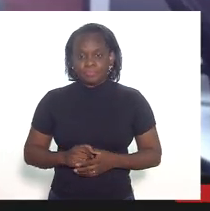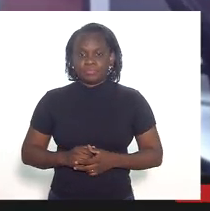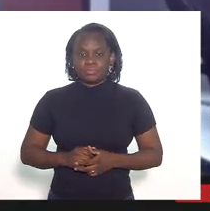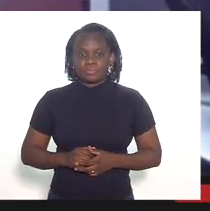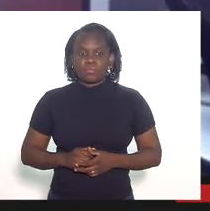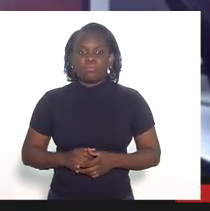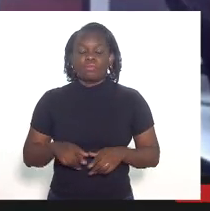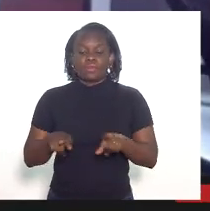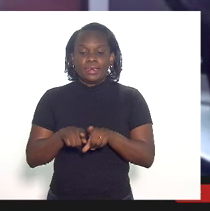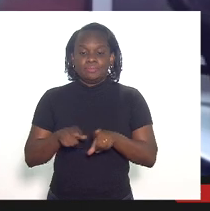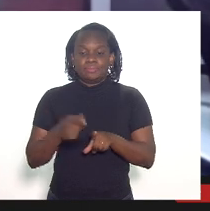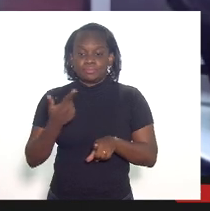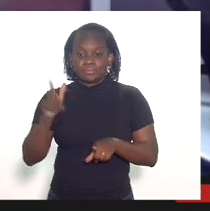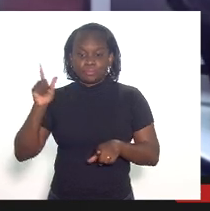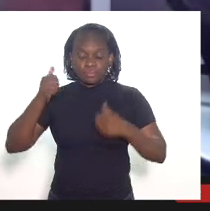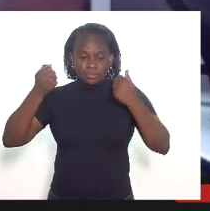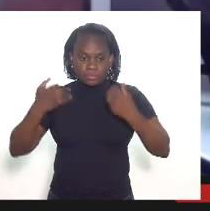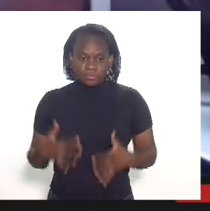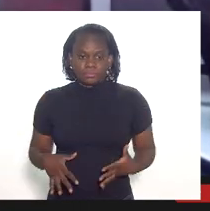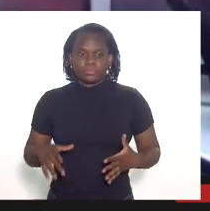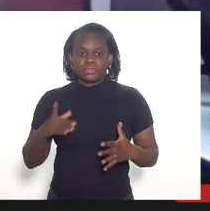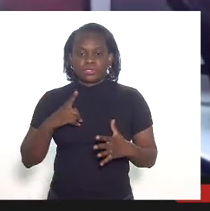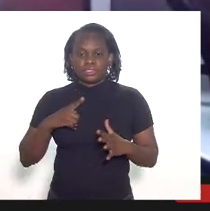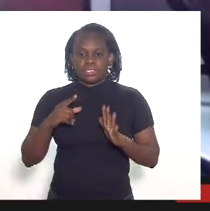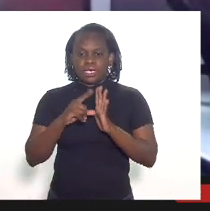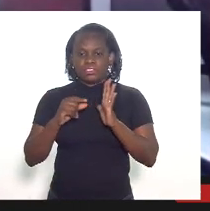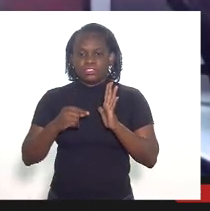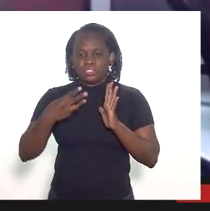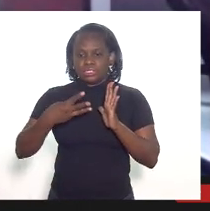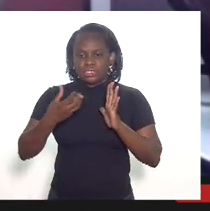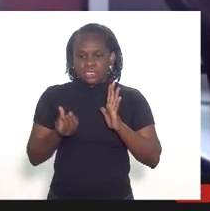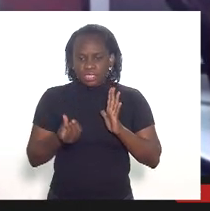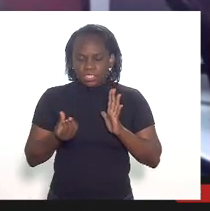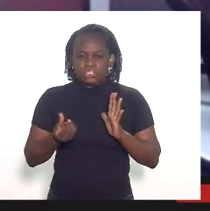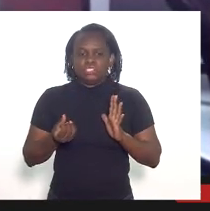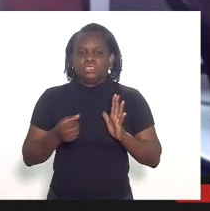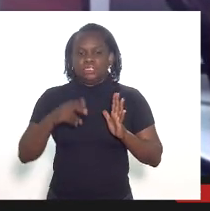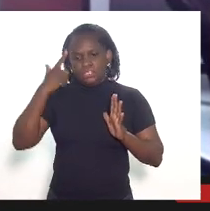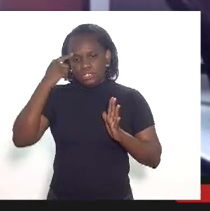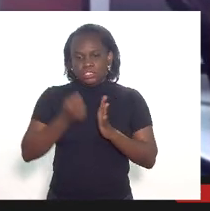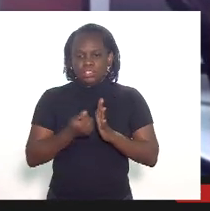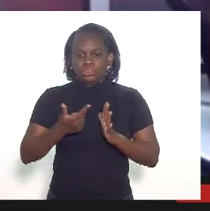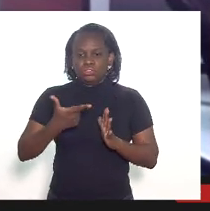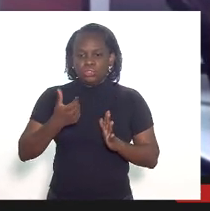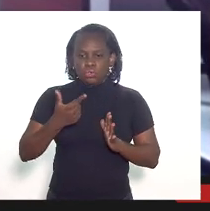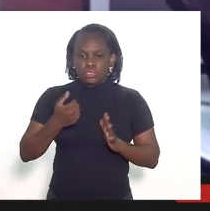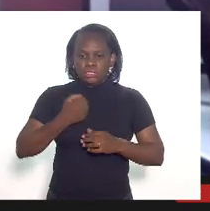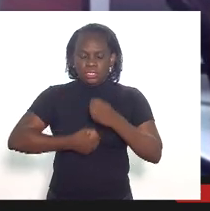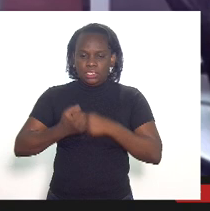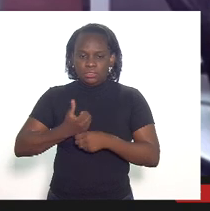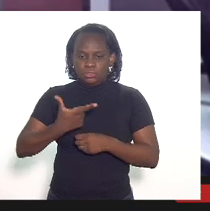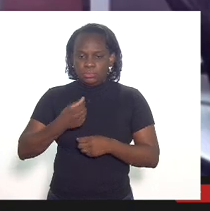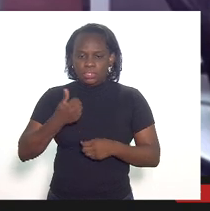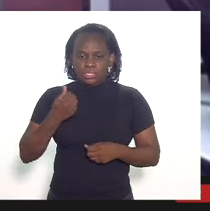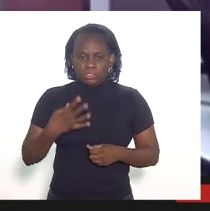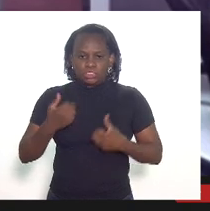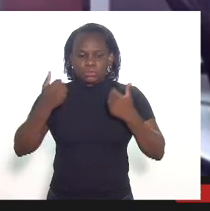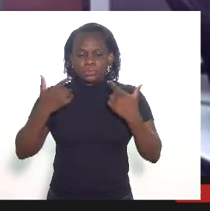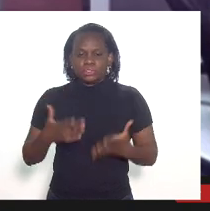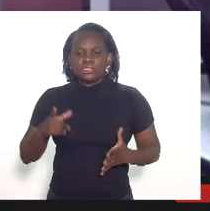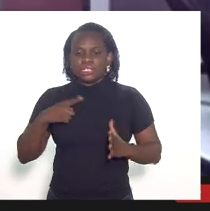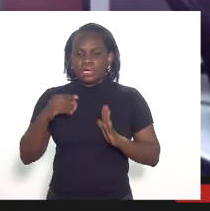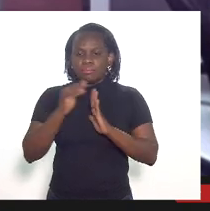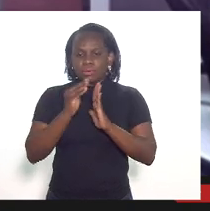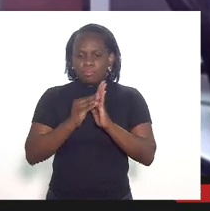outros gastos o artigo 36 da resolução 12 de 14 prevê que são dedutíveis os